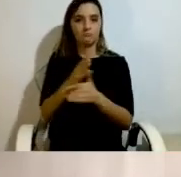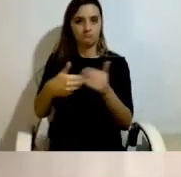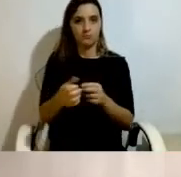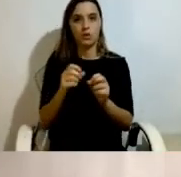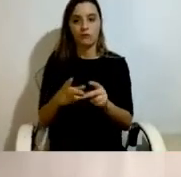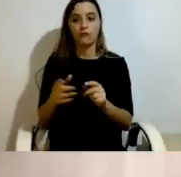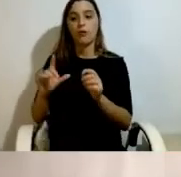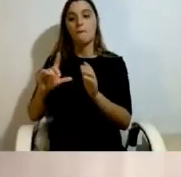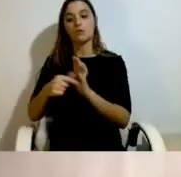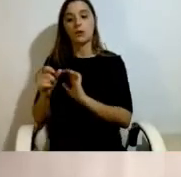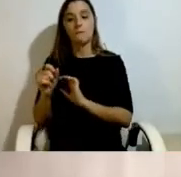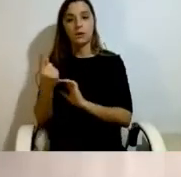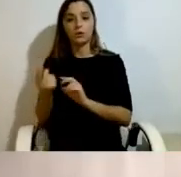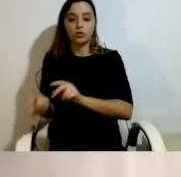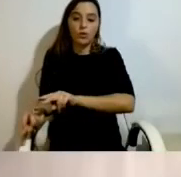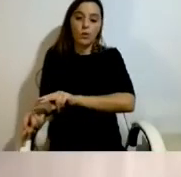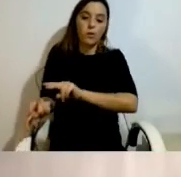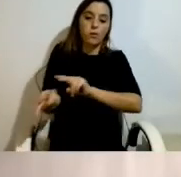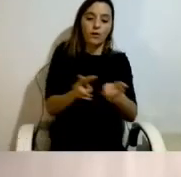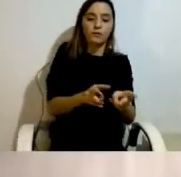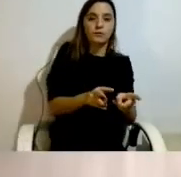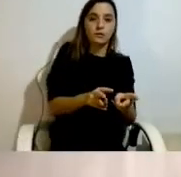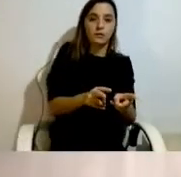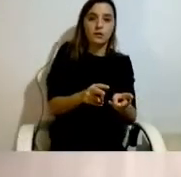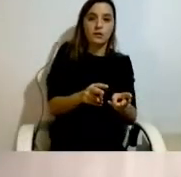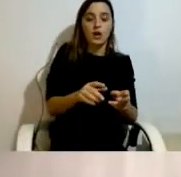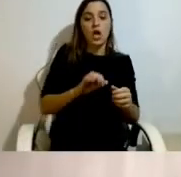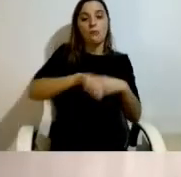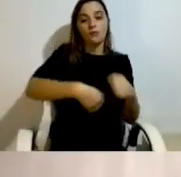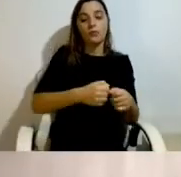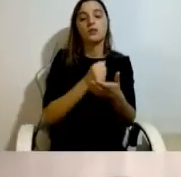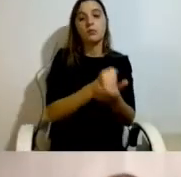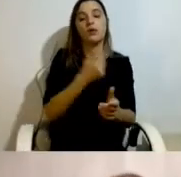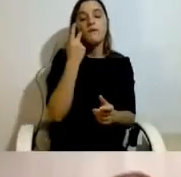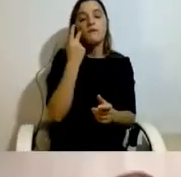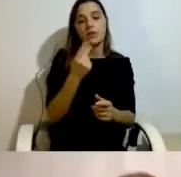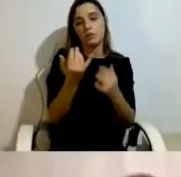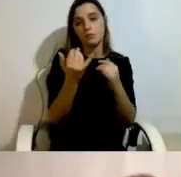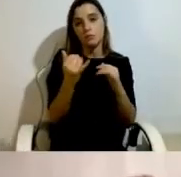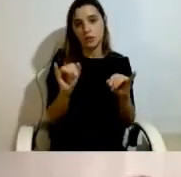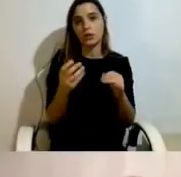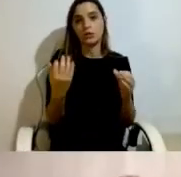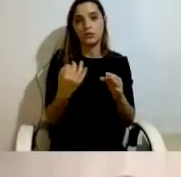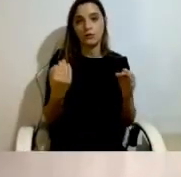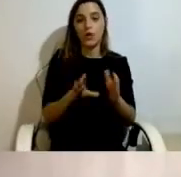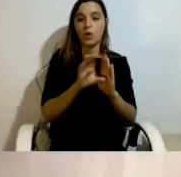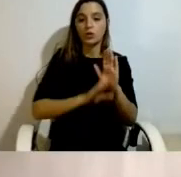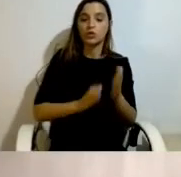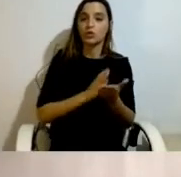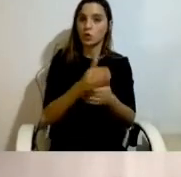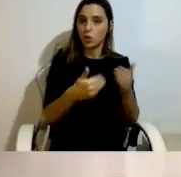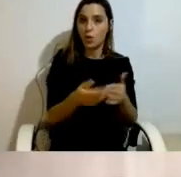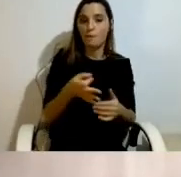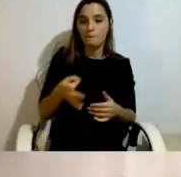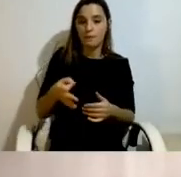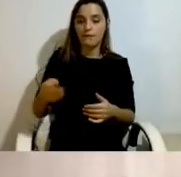piloto e o movimento de apoio à vida independente, manter as condições asseguradas pelo PPVI, isto é, pessoas que já